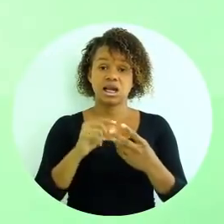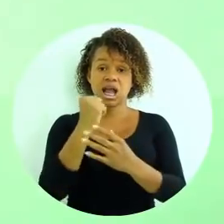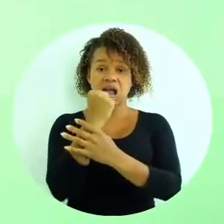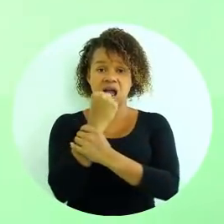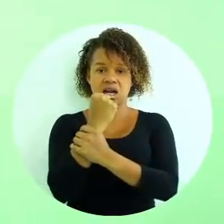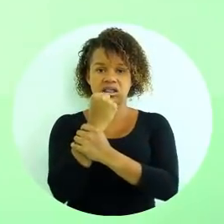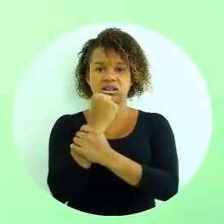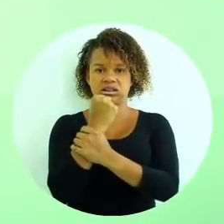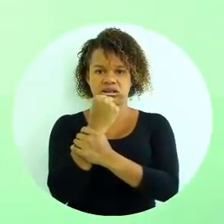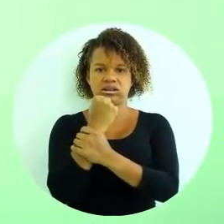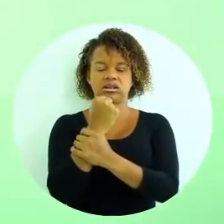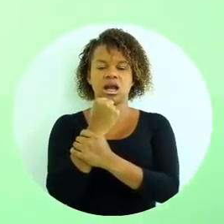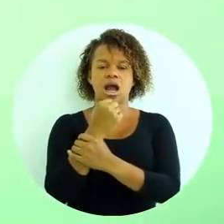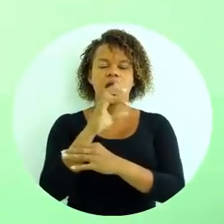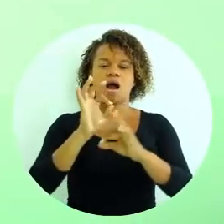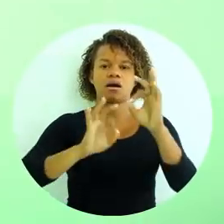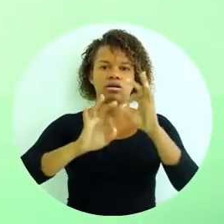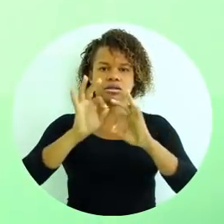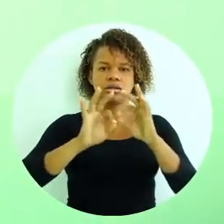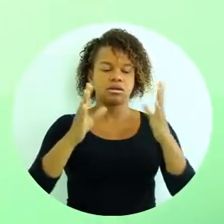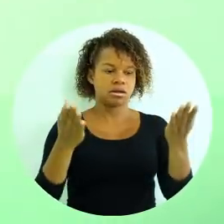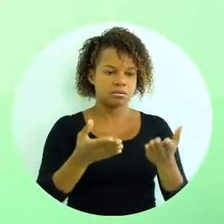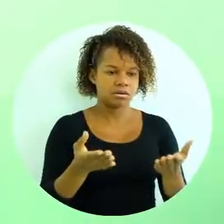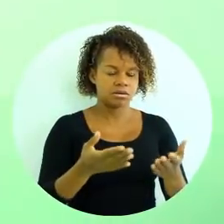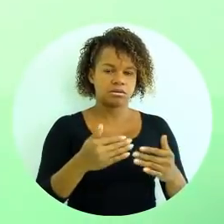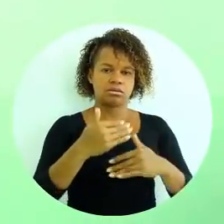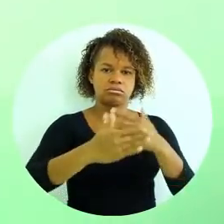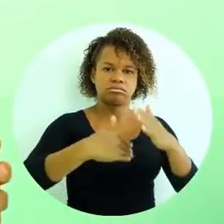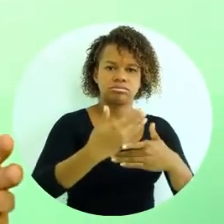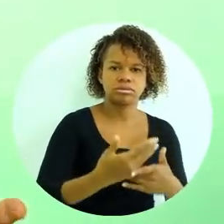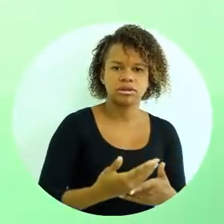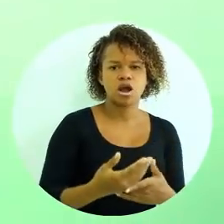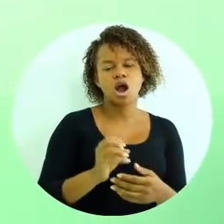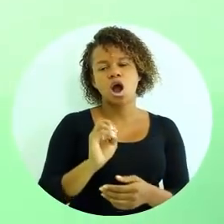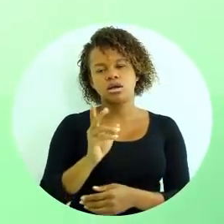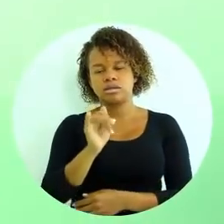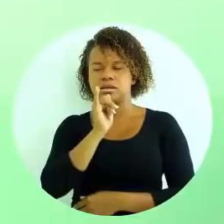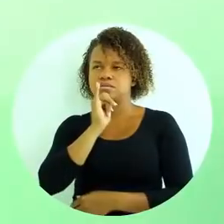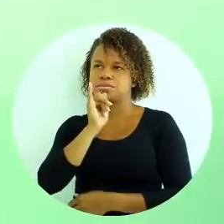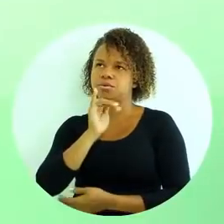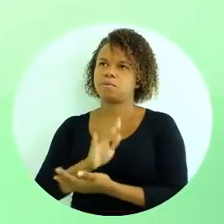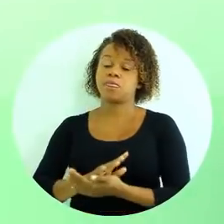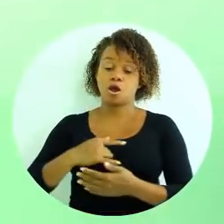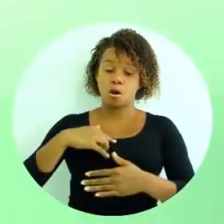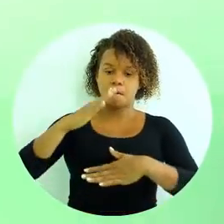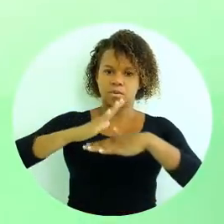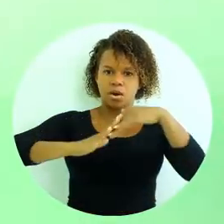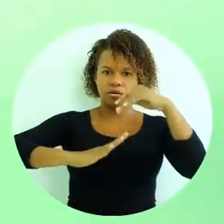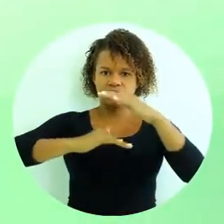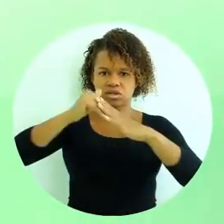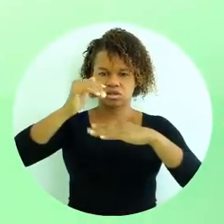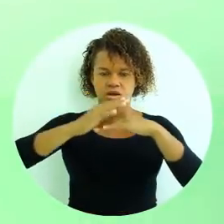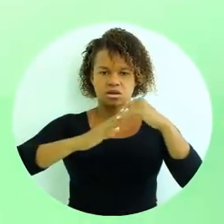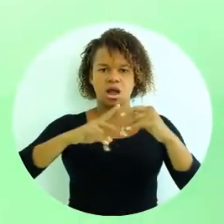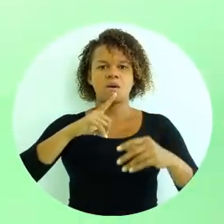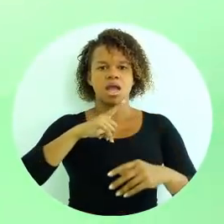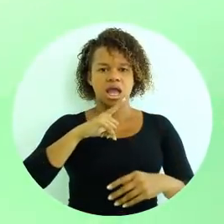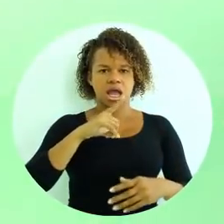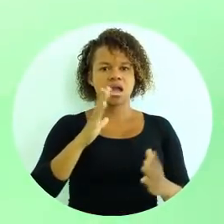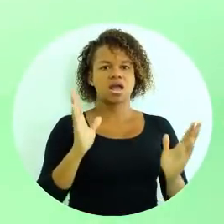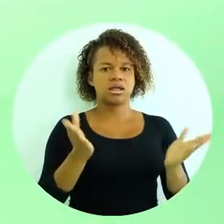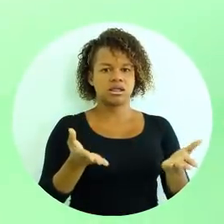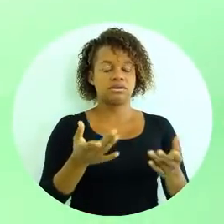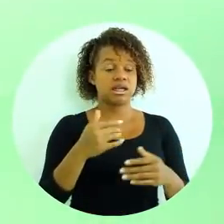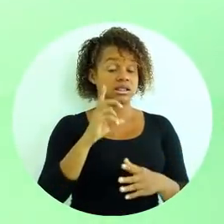O segundo é a garantia a um plano de cargos e carreiras, ou seja, o